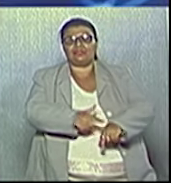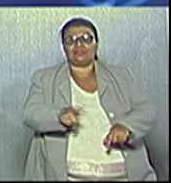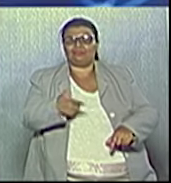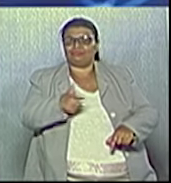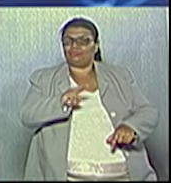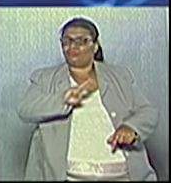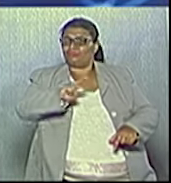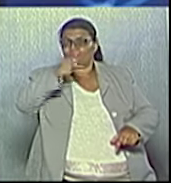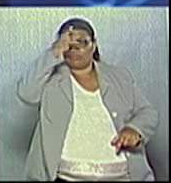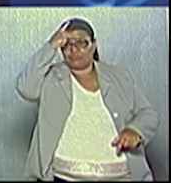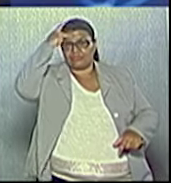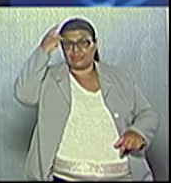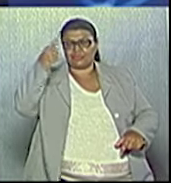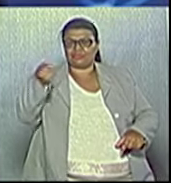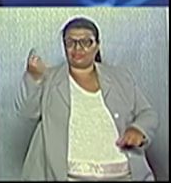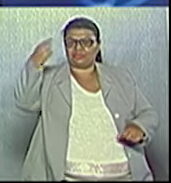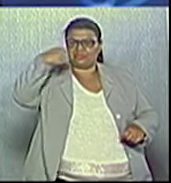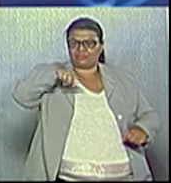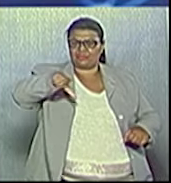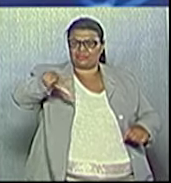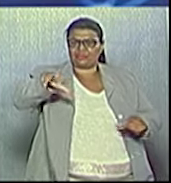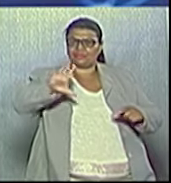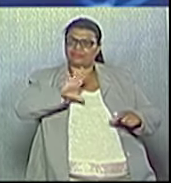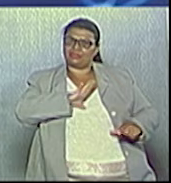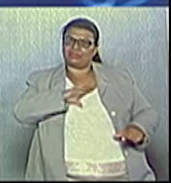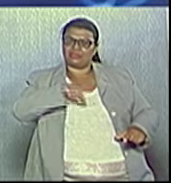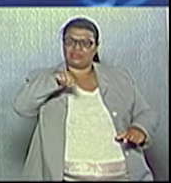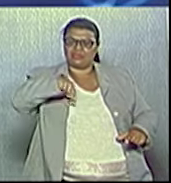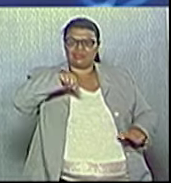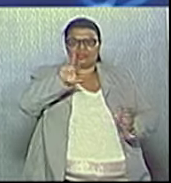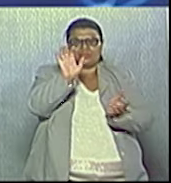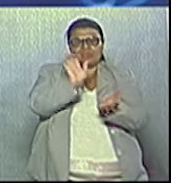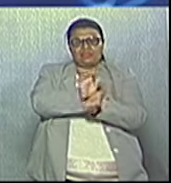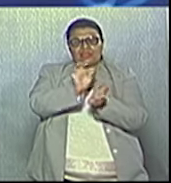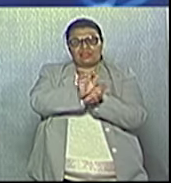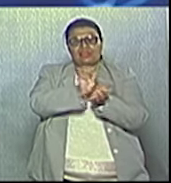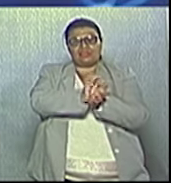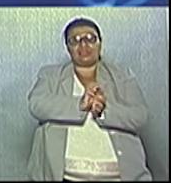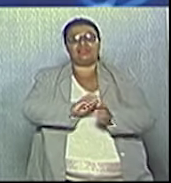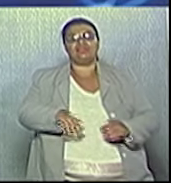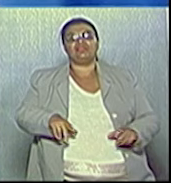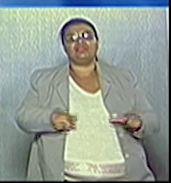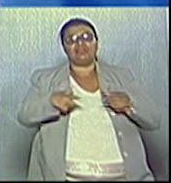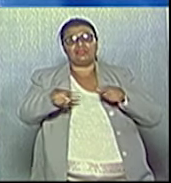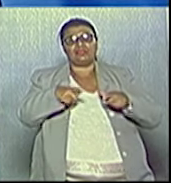vamos nomear pessoas que vindo de outras cidades, não. É pessoas da cidade e funcionário público.